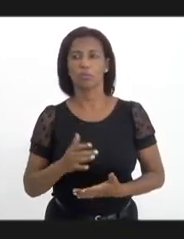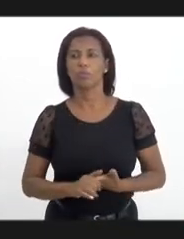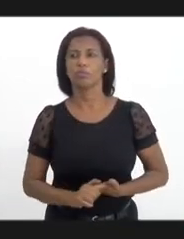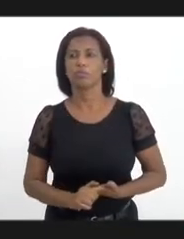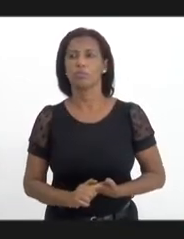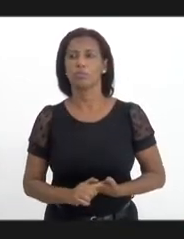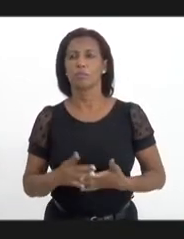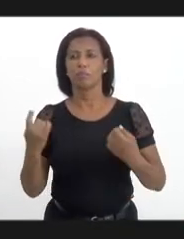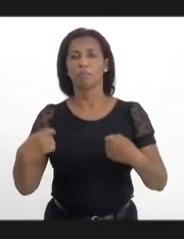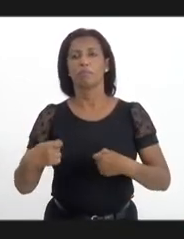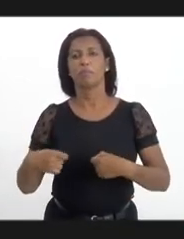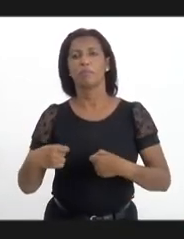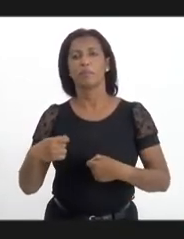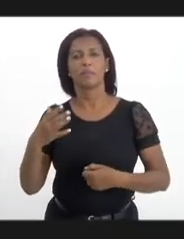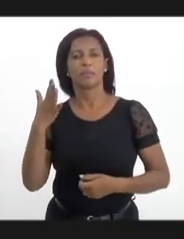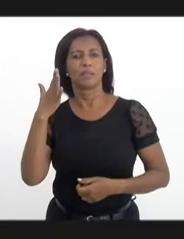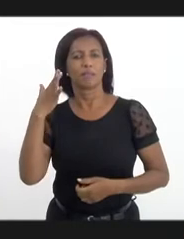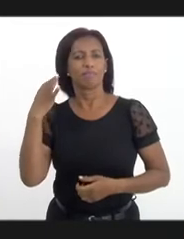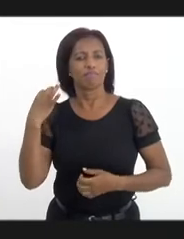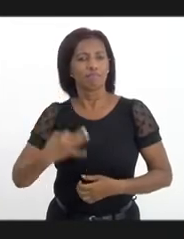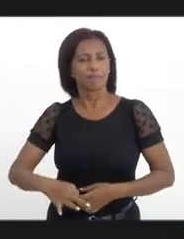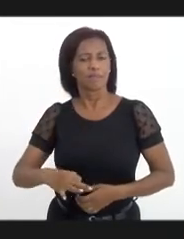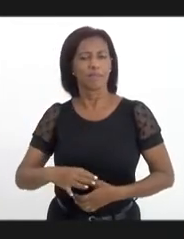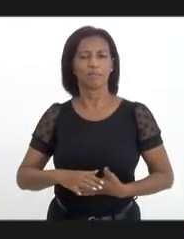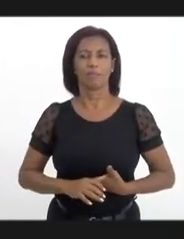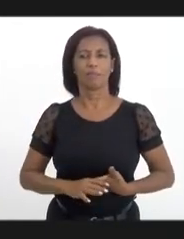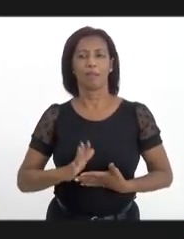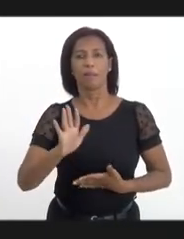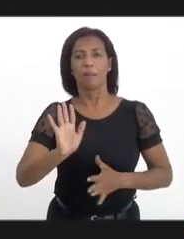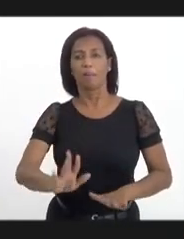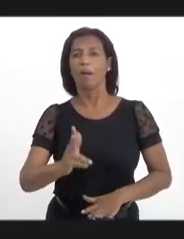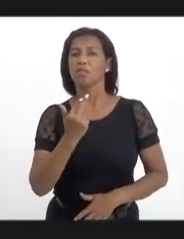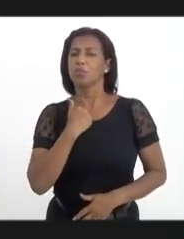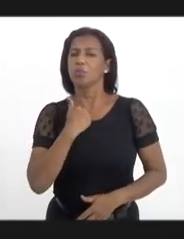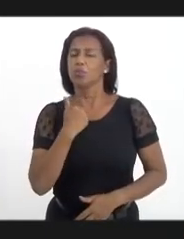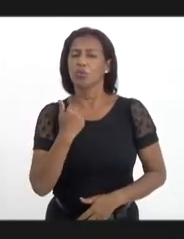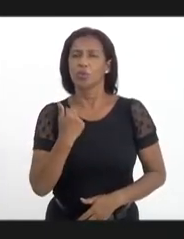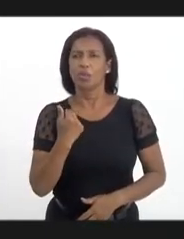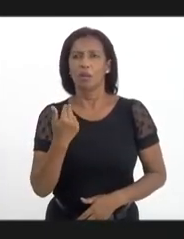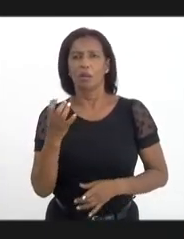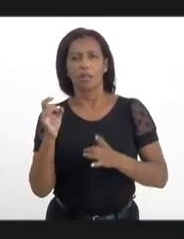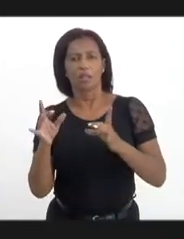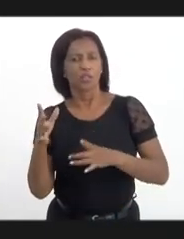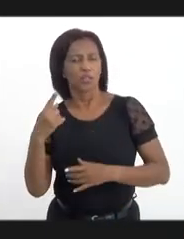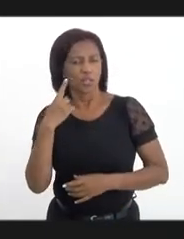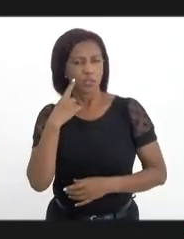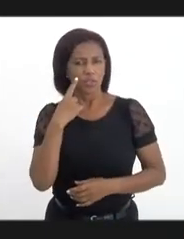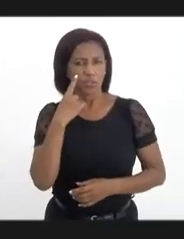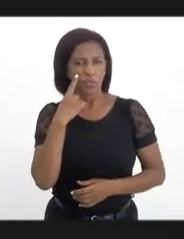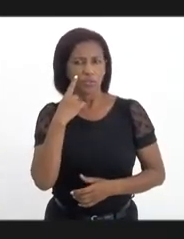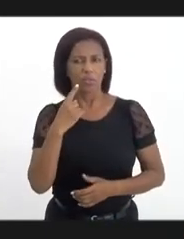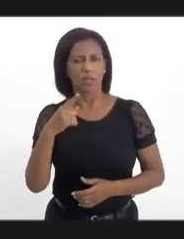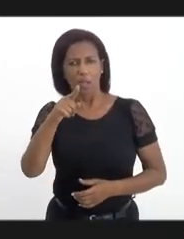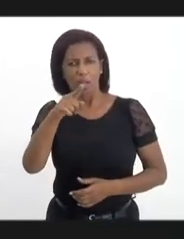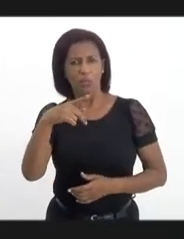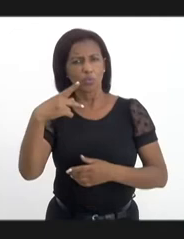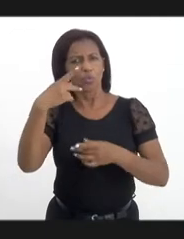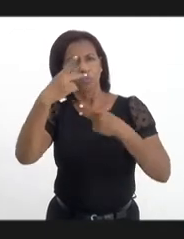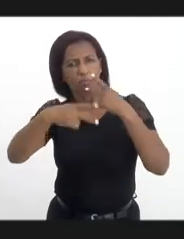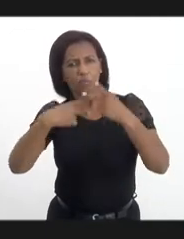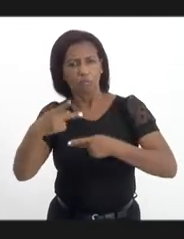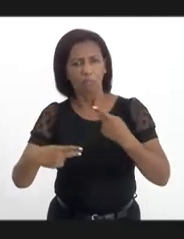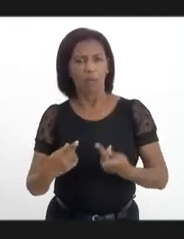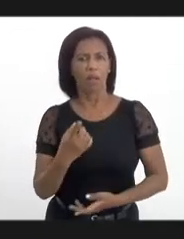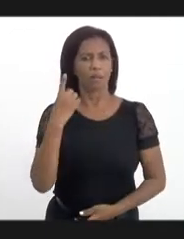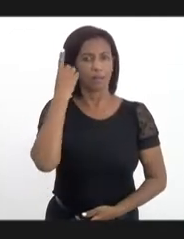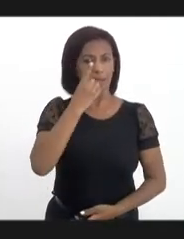poder dizer exatamente o que tem sido feito. Mas não podia deixar de ouvir, deputado Daniel, as suas considerações. É